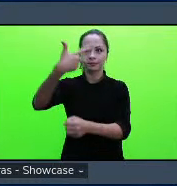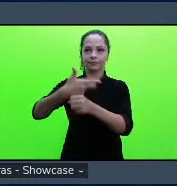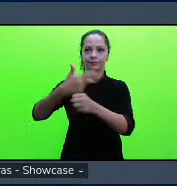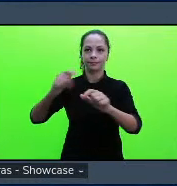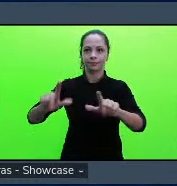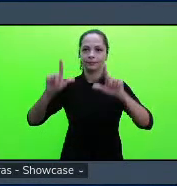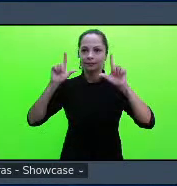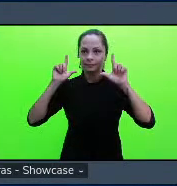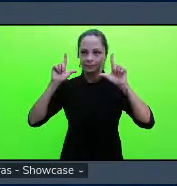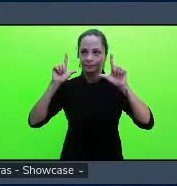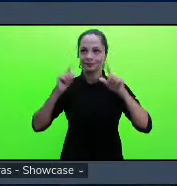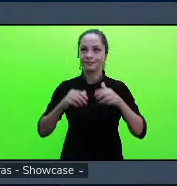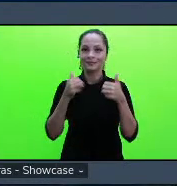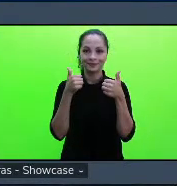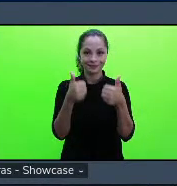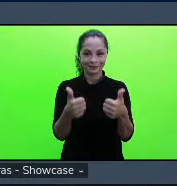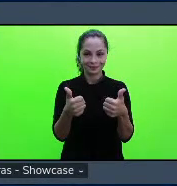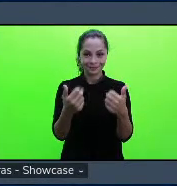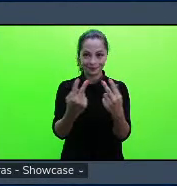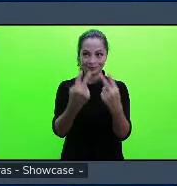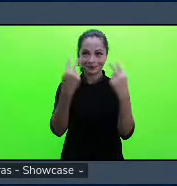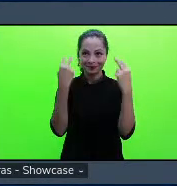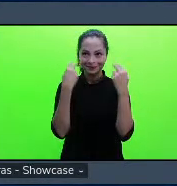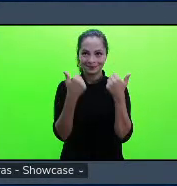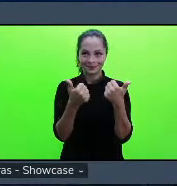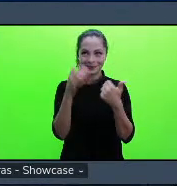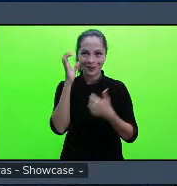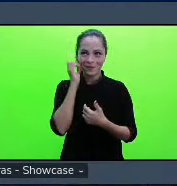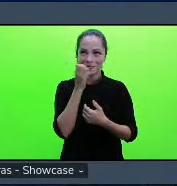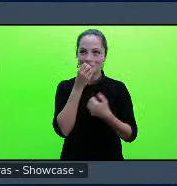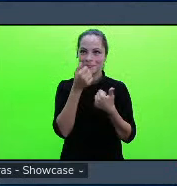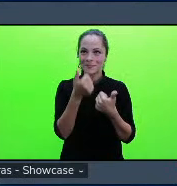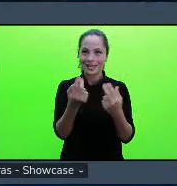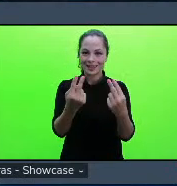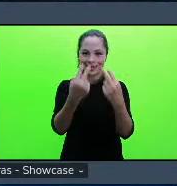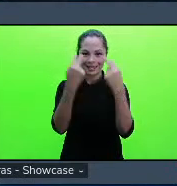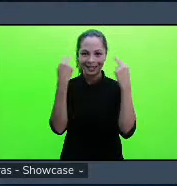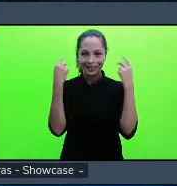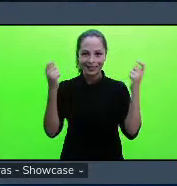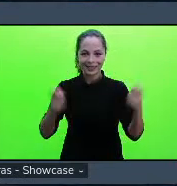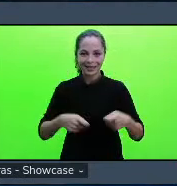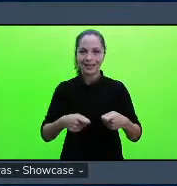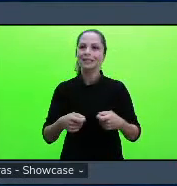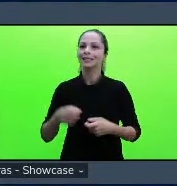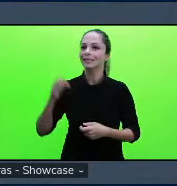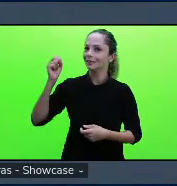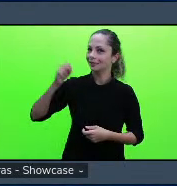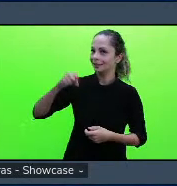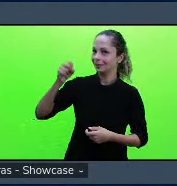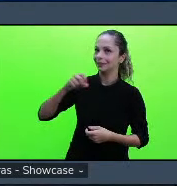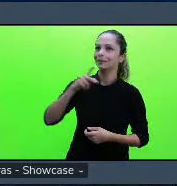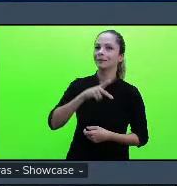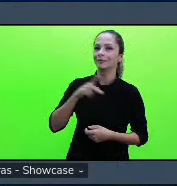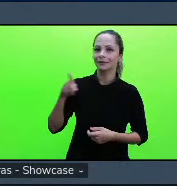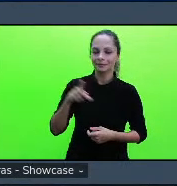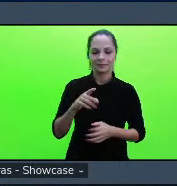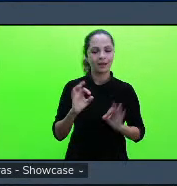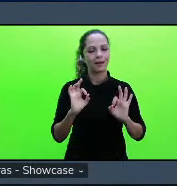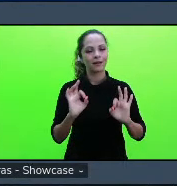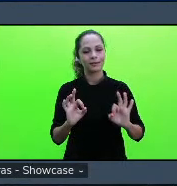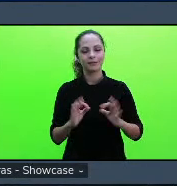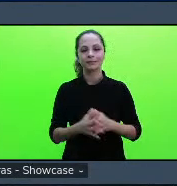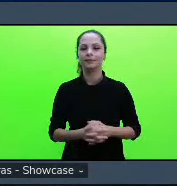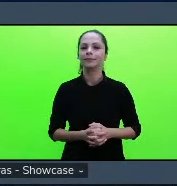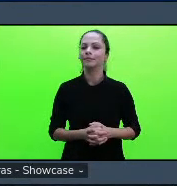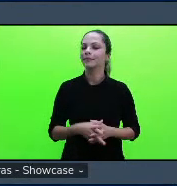acho que tudo ok me escutam bem né consegue me ver também por favor sim professor que joia boa tarde